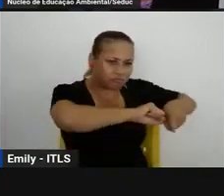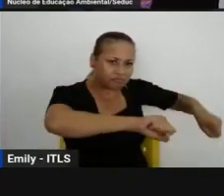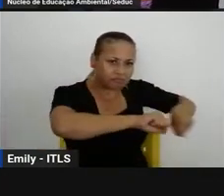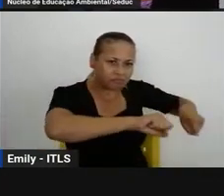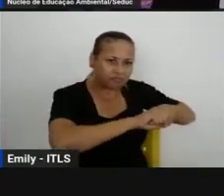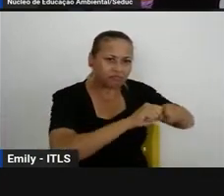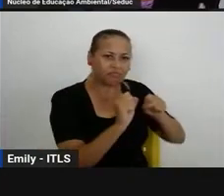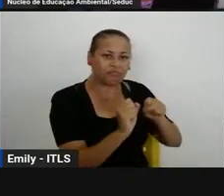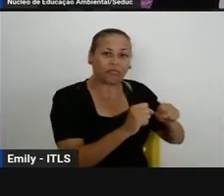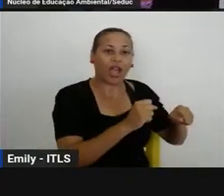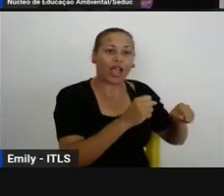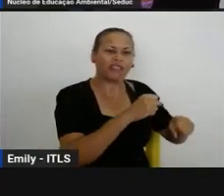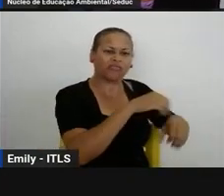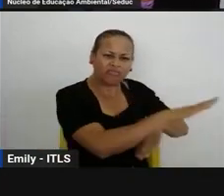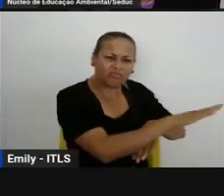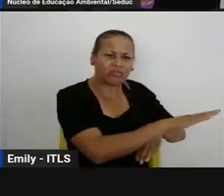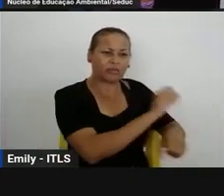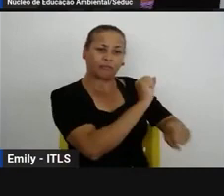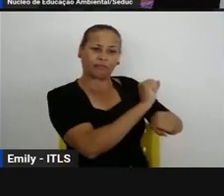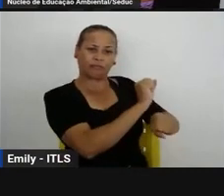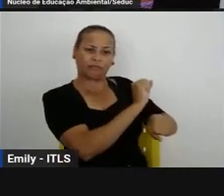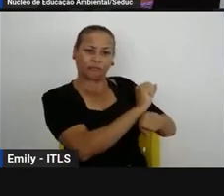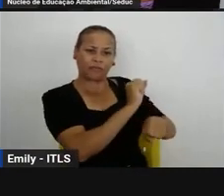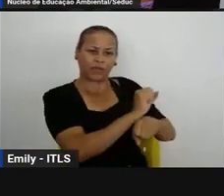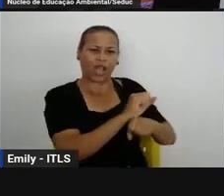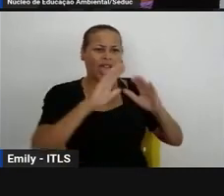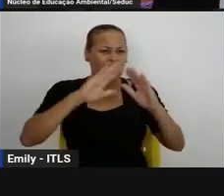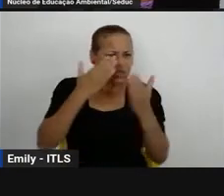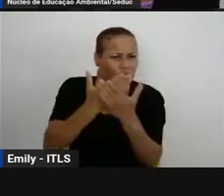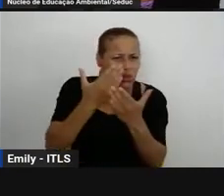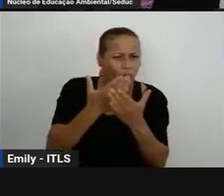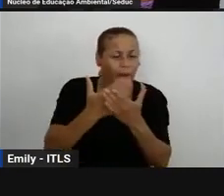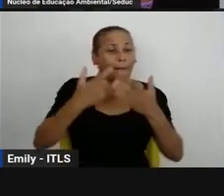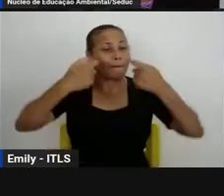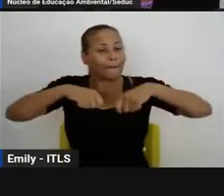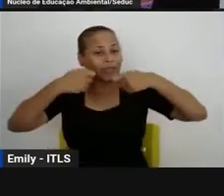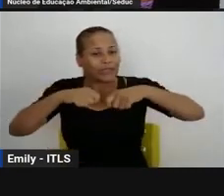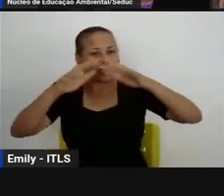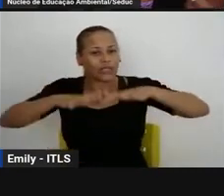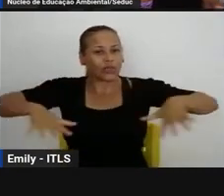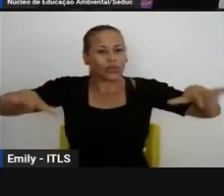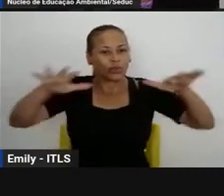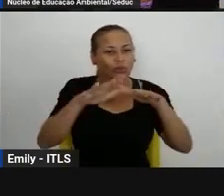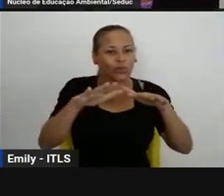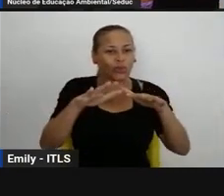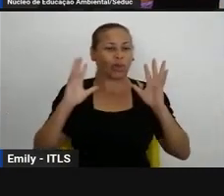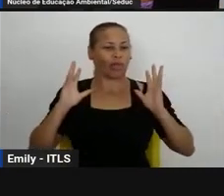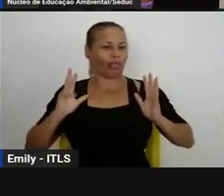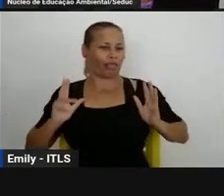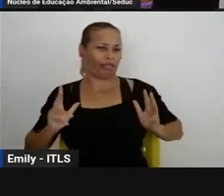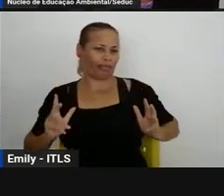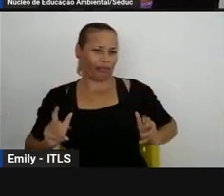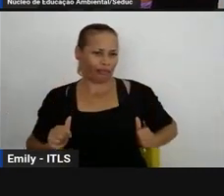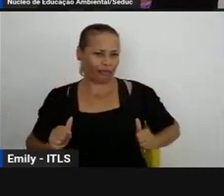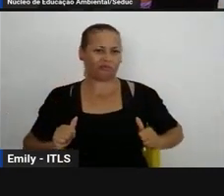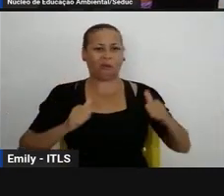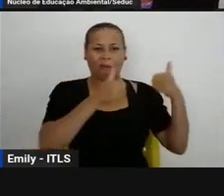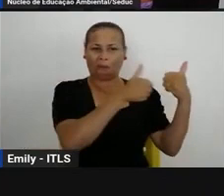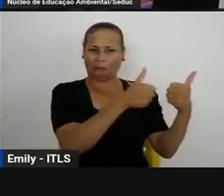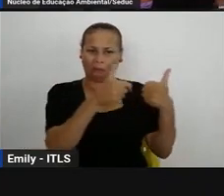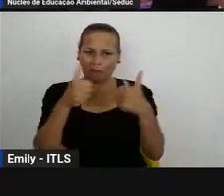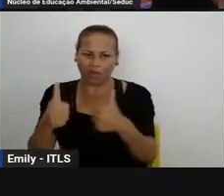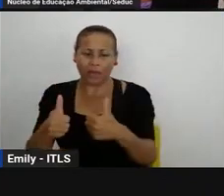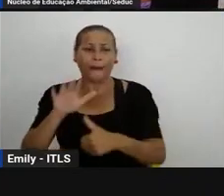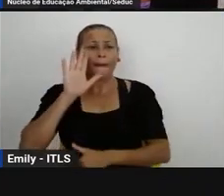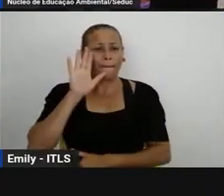tem uma imagem que foi de uma gica que foi realizada na escola de Oselito Amorim então assim foi muito material retirado